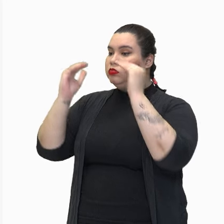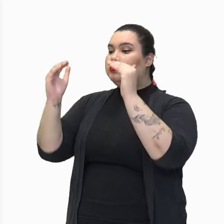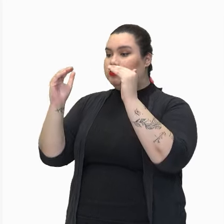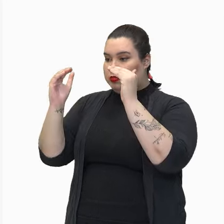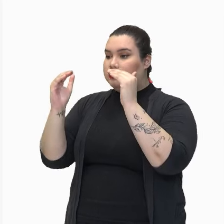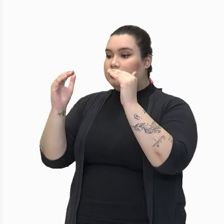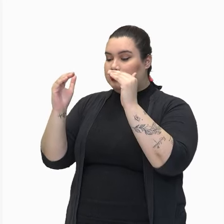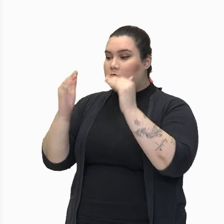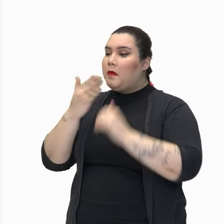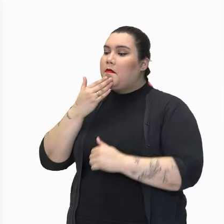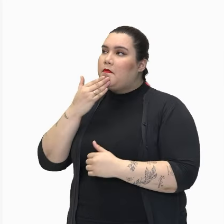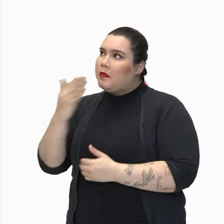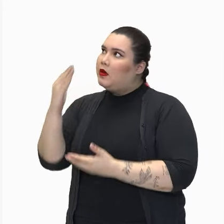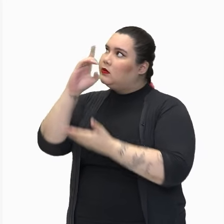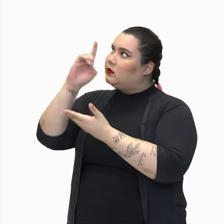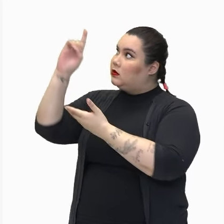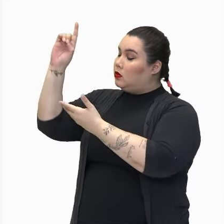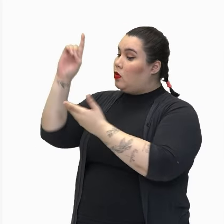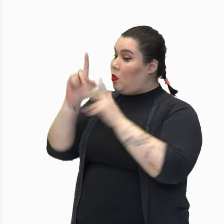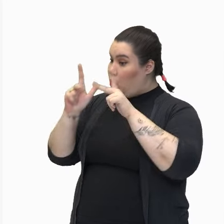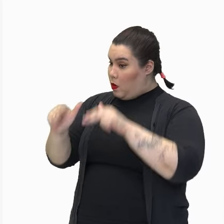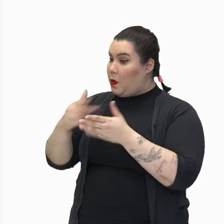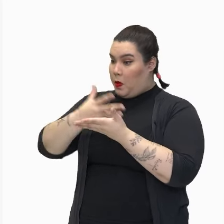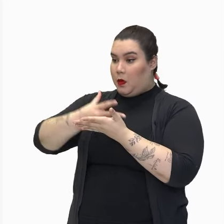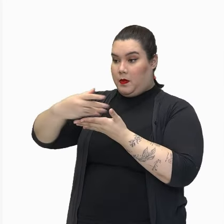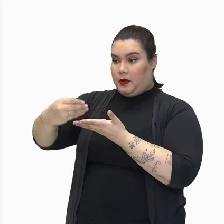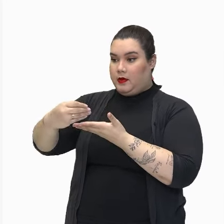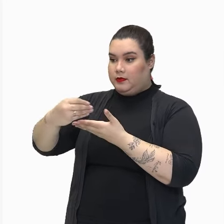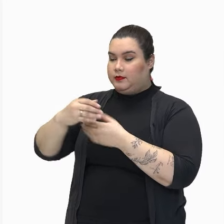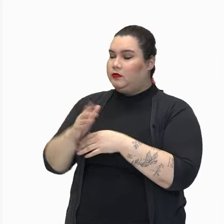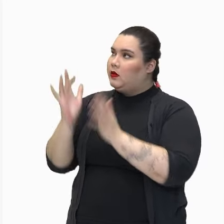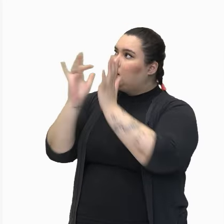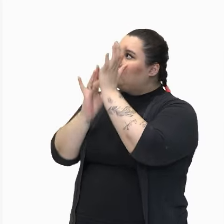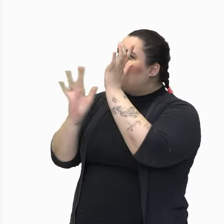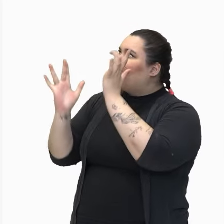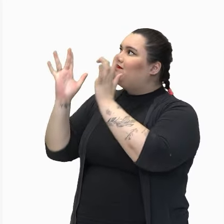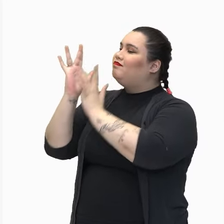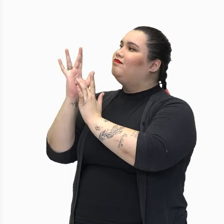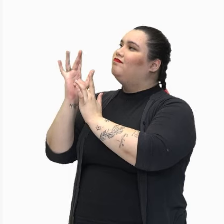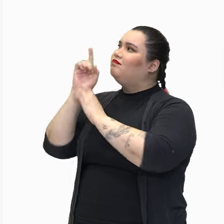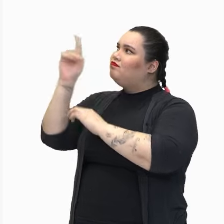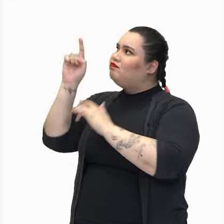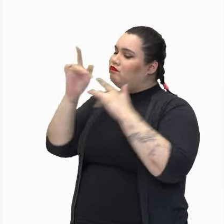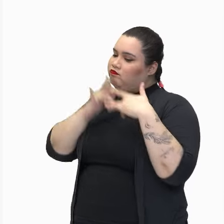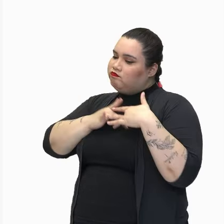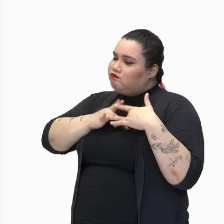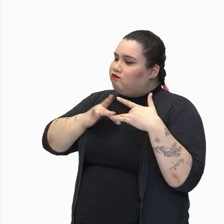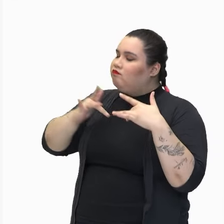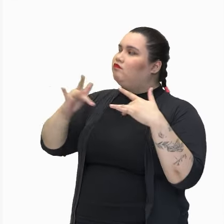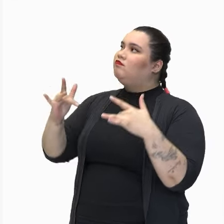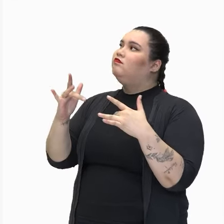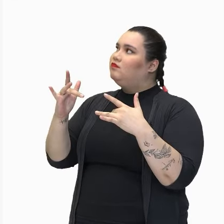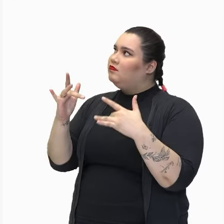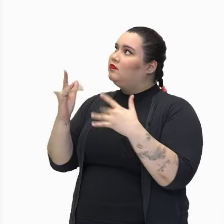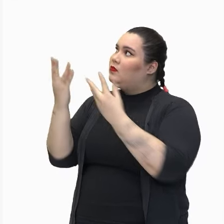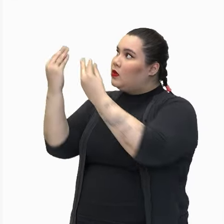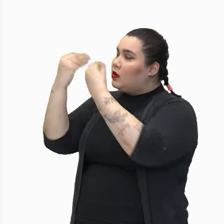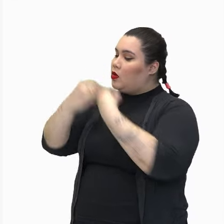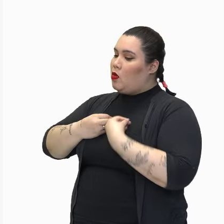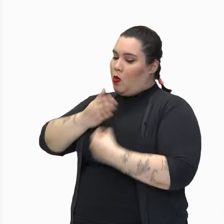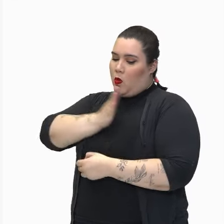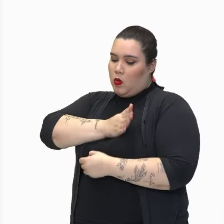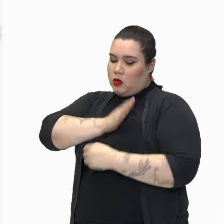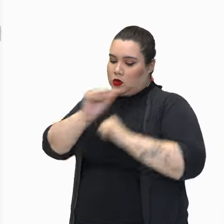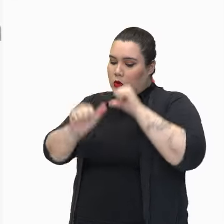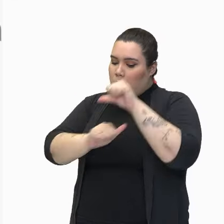Peça a Deus assim, com esta ejaculatória. Jesus, manso e humilde de coração, fazei meu coração